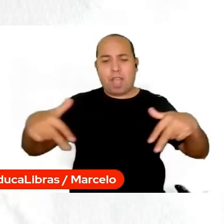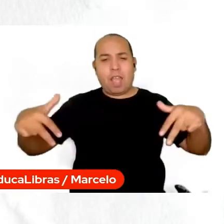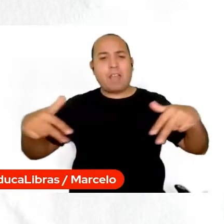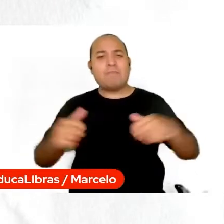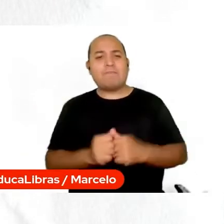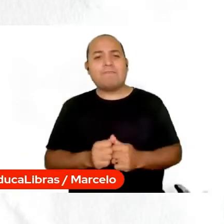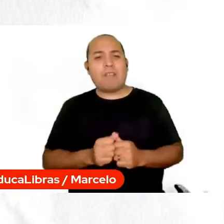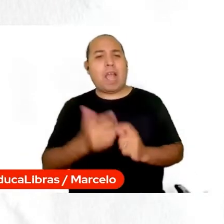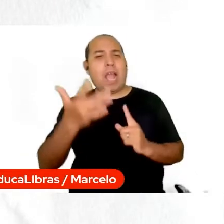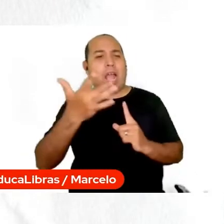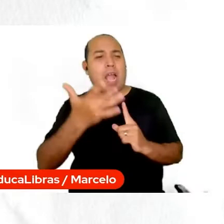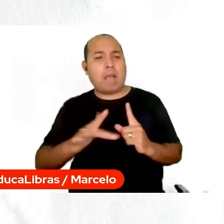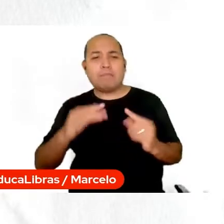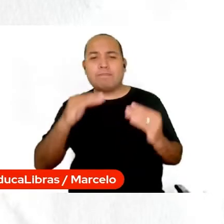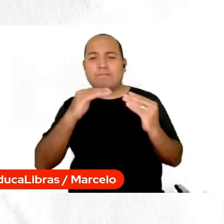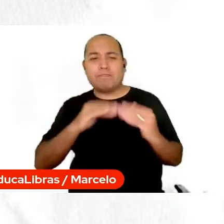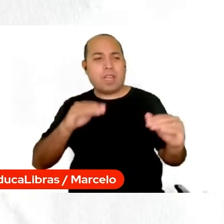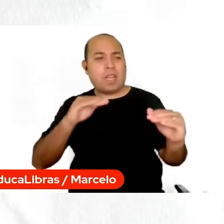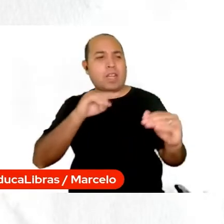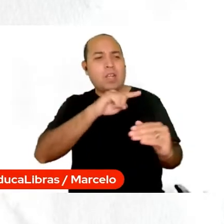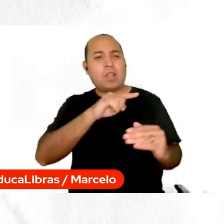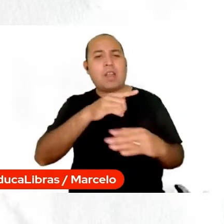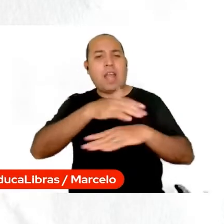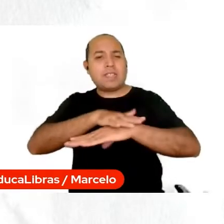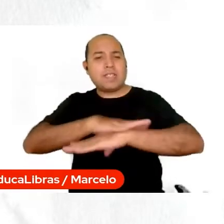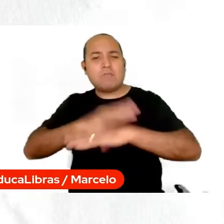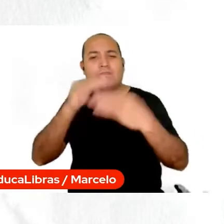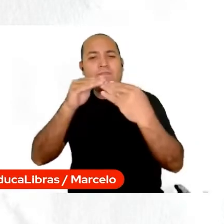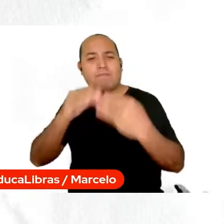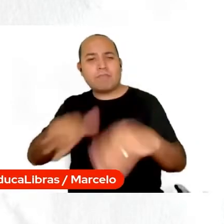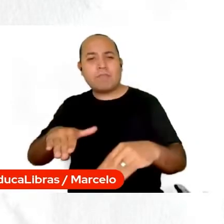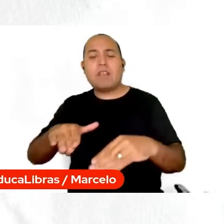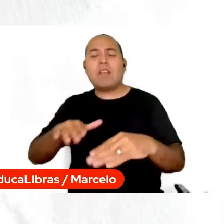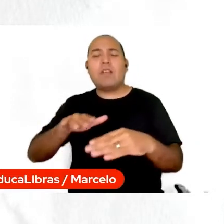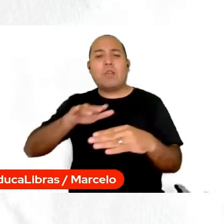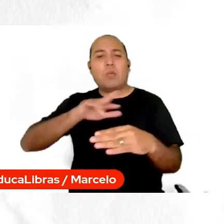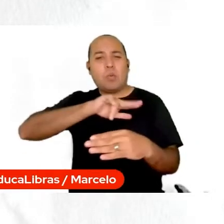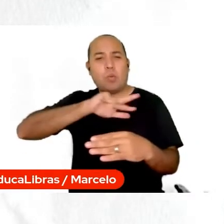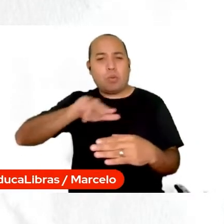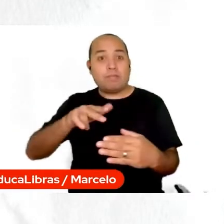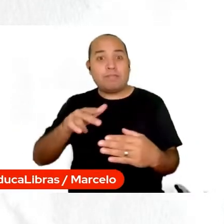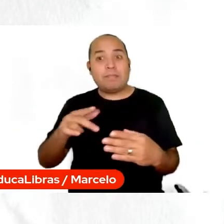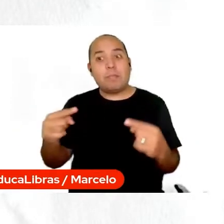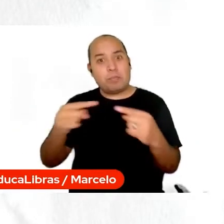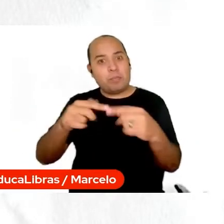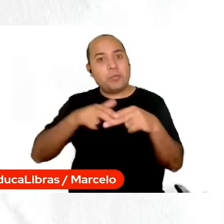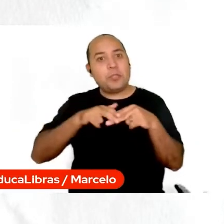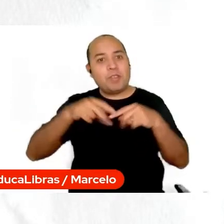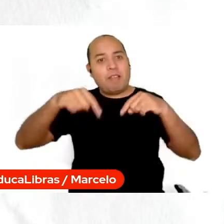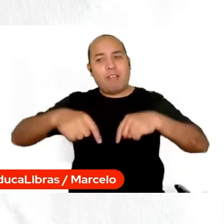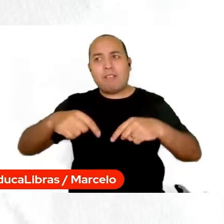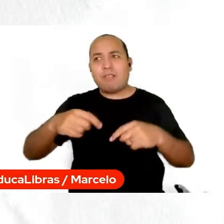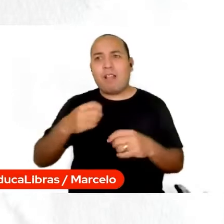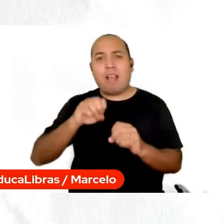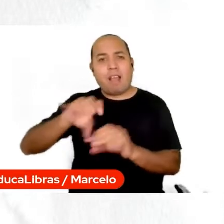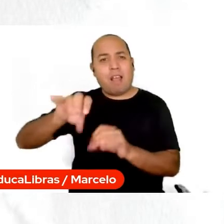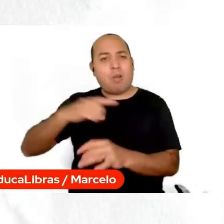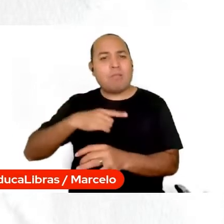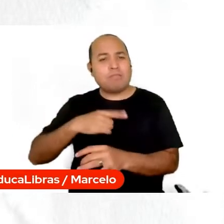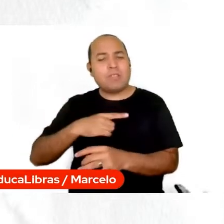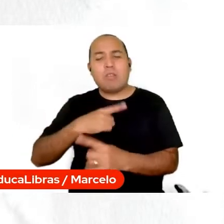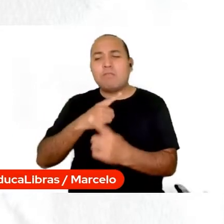e laica. É nesse sentido que todas as nossas aulas trazem esses debates. E hoje trazemos um debate